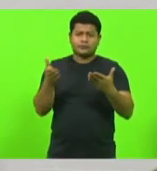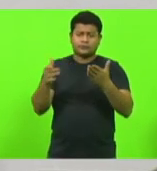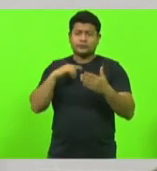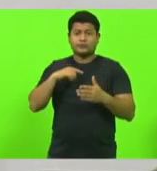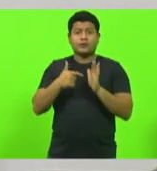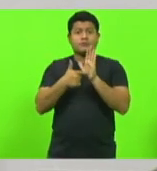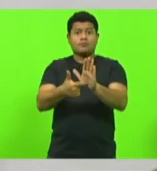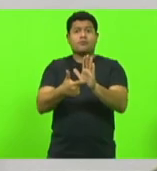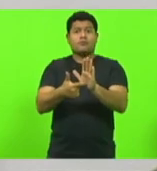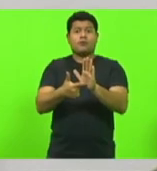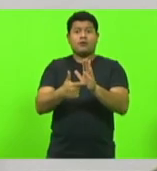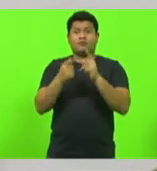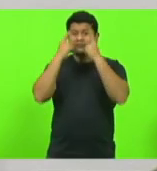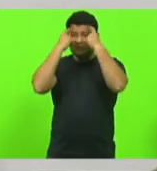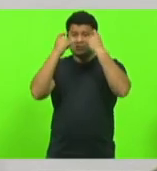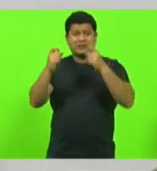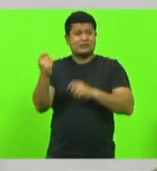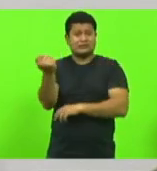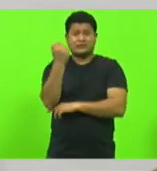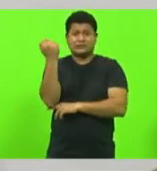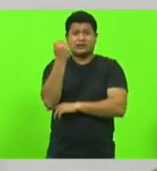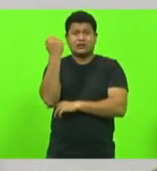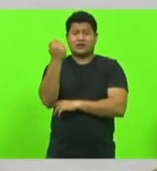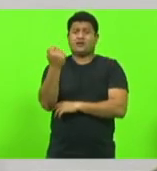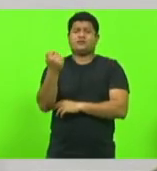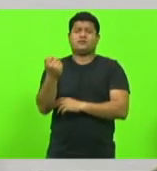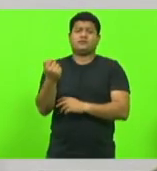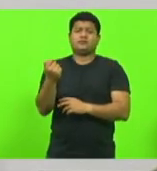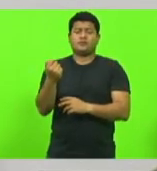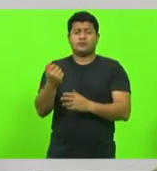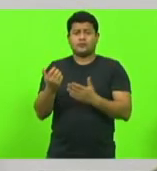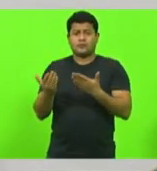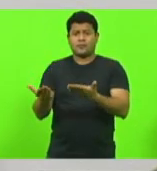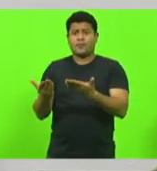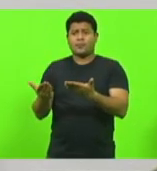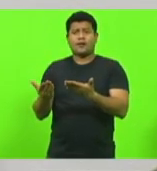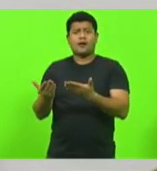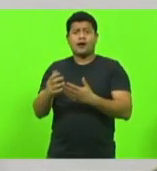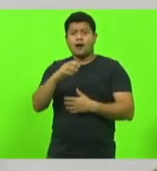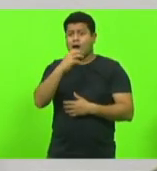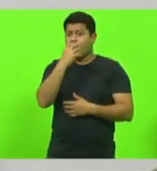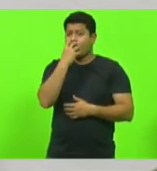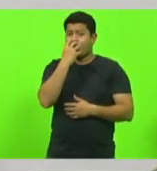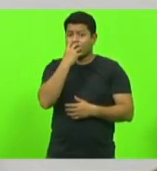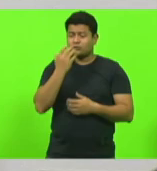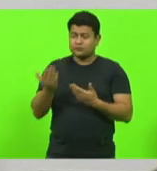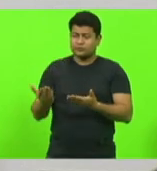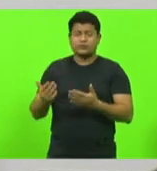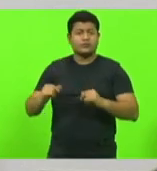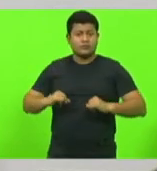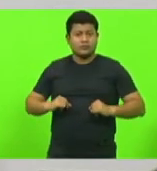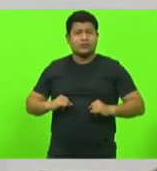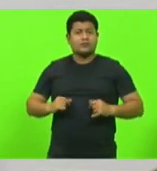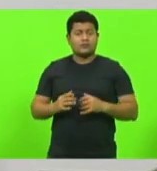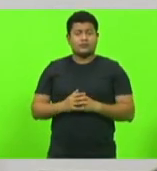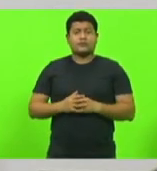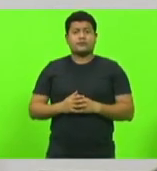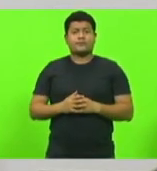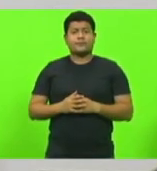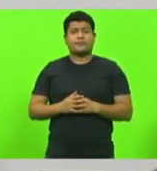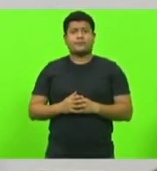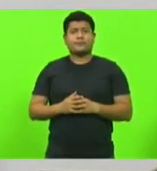grave, no seu último grau, a esse animal quando exposto a essa circunstância. E aí, é claro, eu